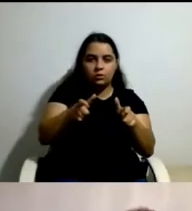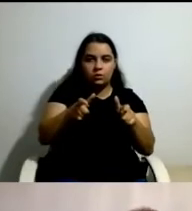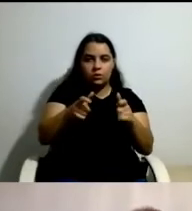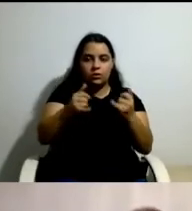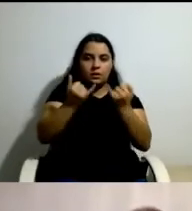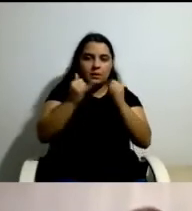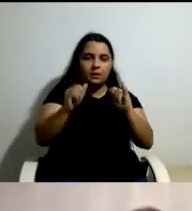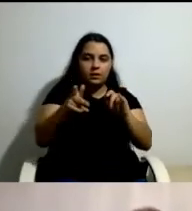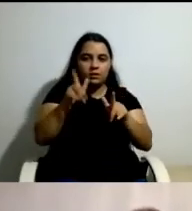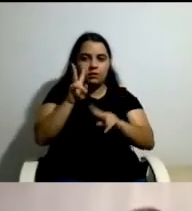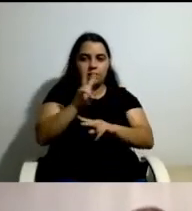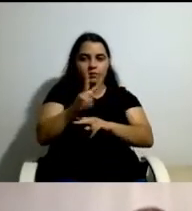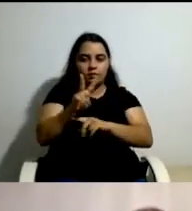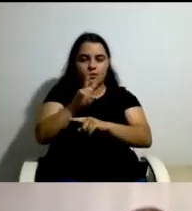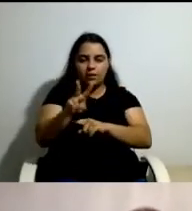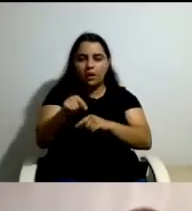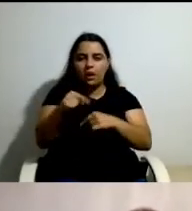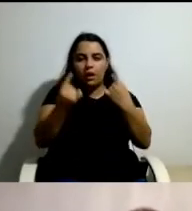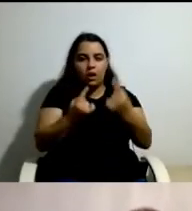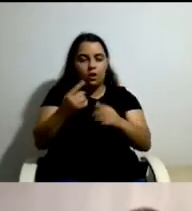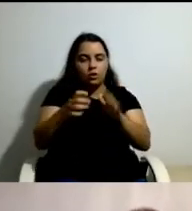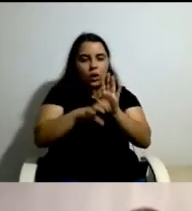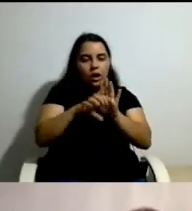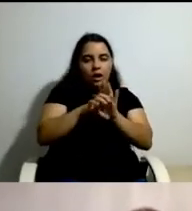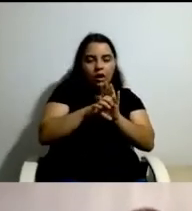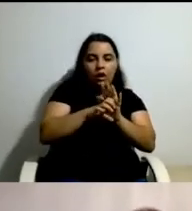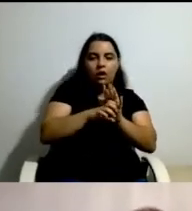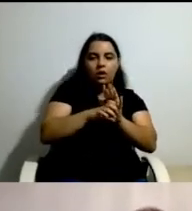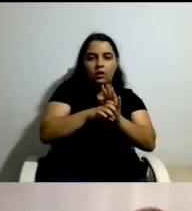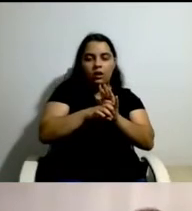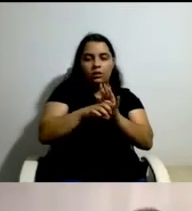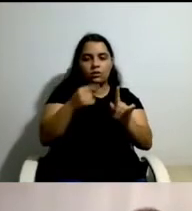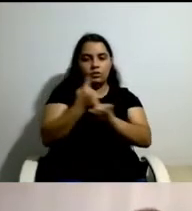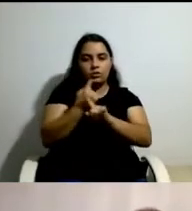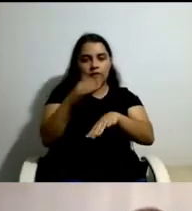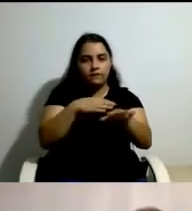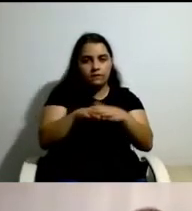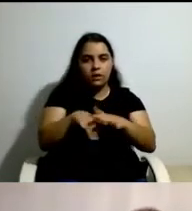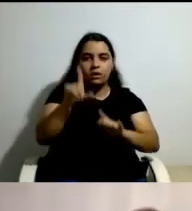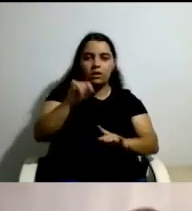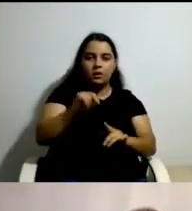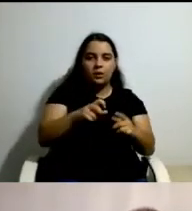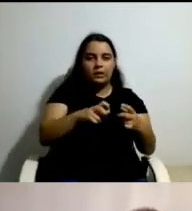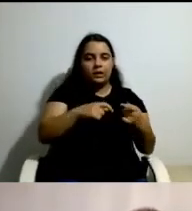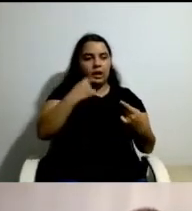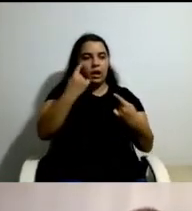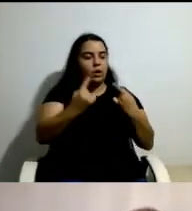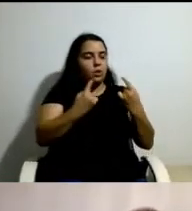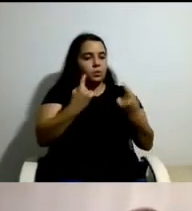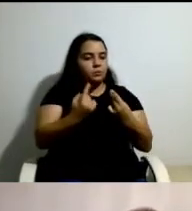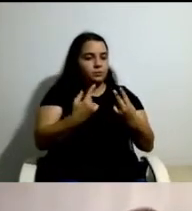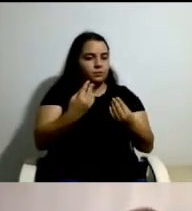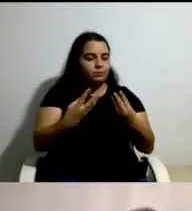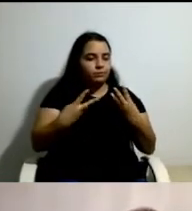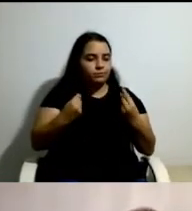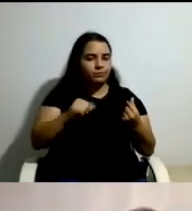de determinados critérios de desempenho, uma tensão entre os princípios teóricos e que são noteadores da vida